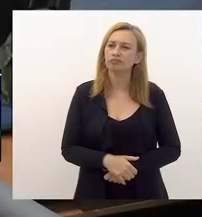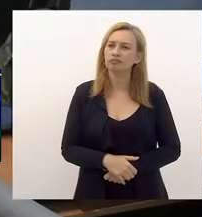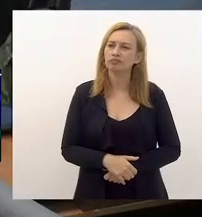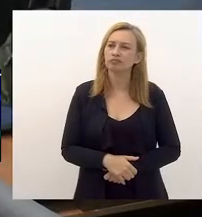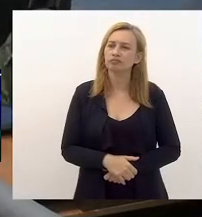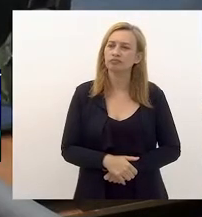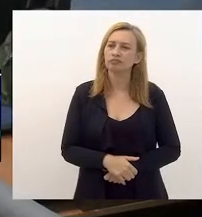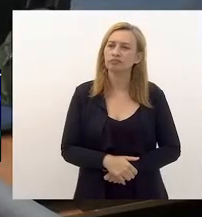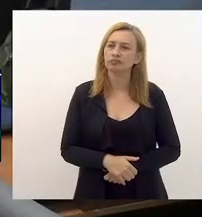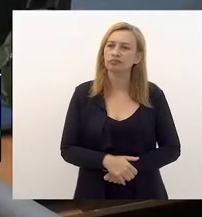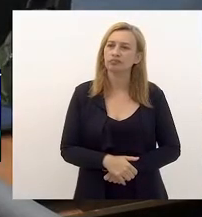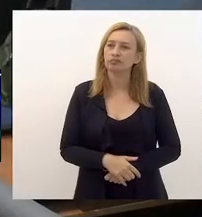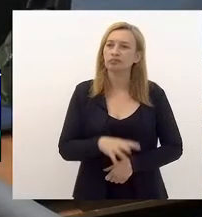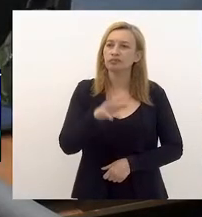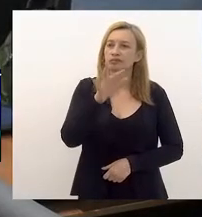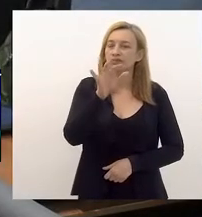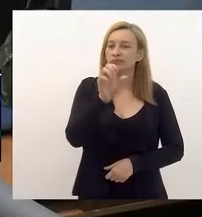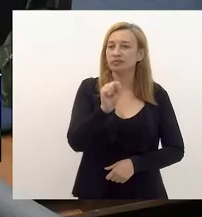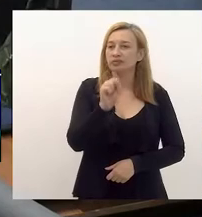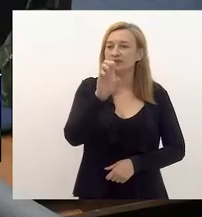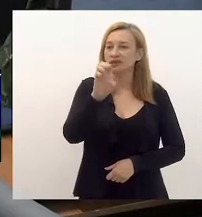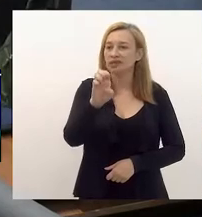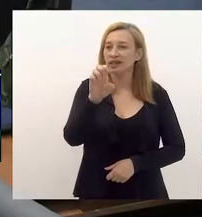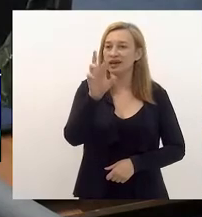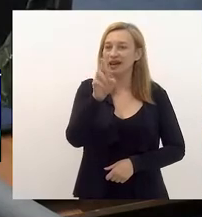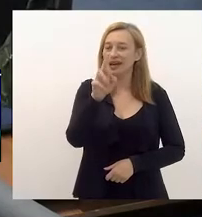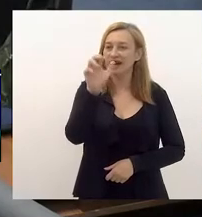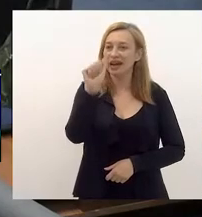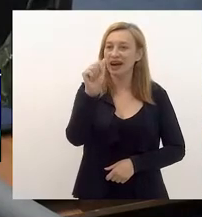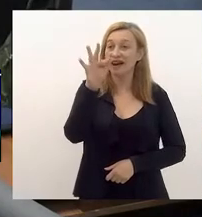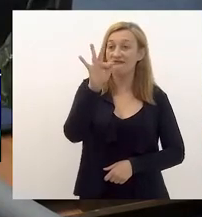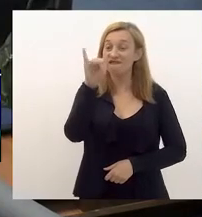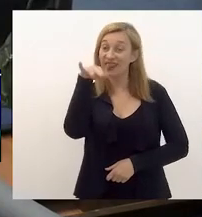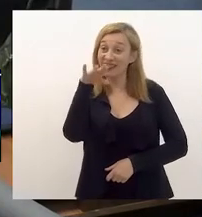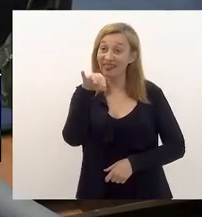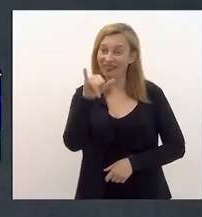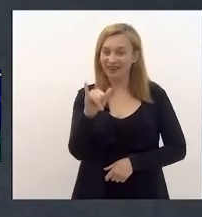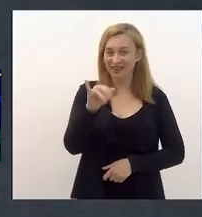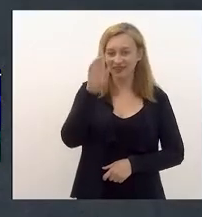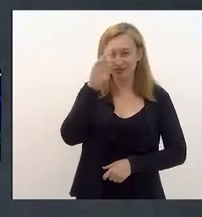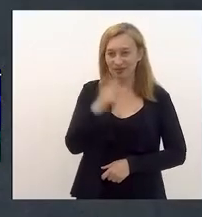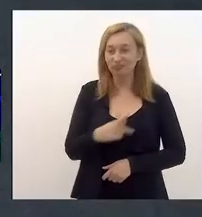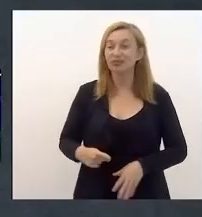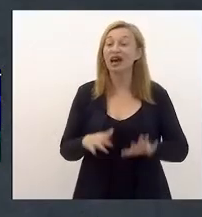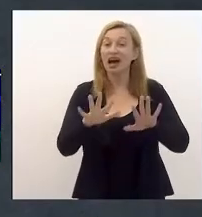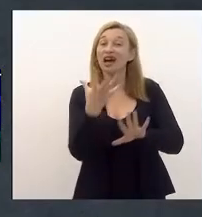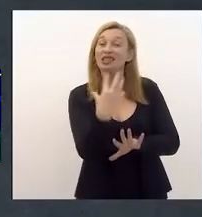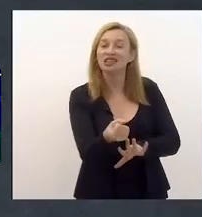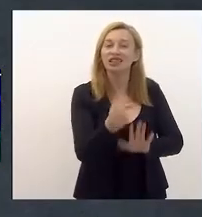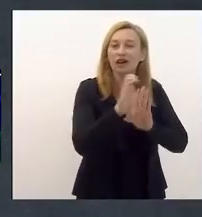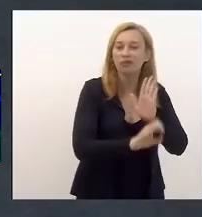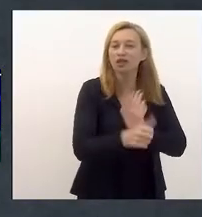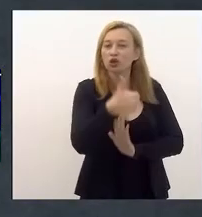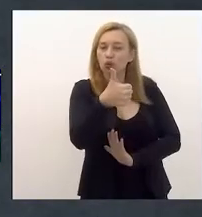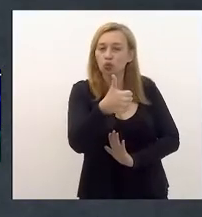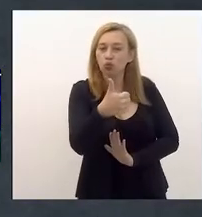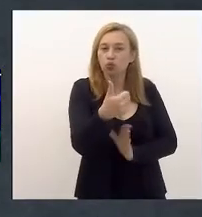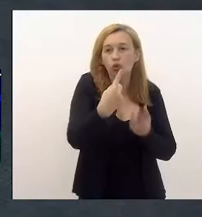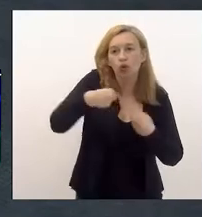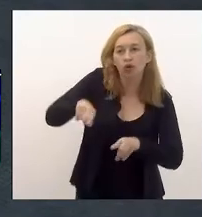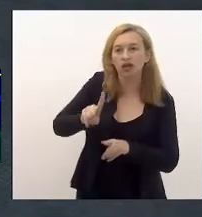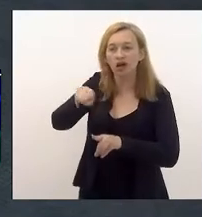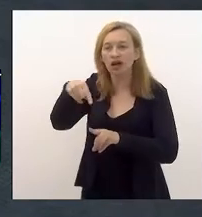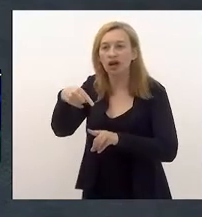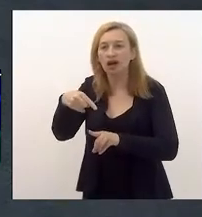Serafim, presidente. Serafim. Isso. Senhor presidente, parecer é favorável à Emenda 1 e contrário às